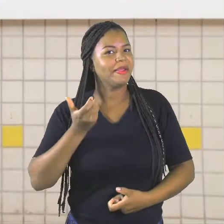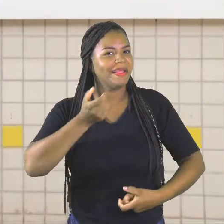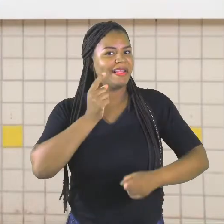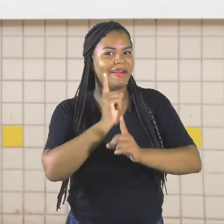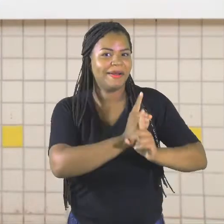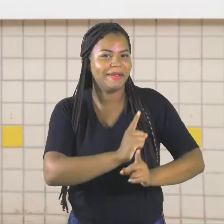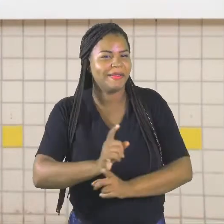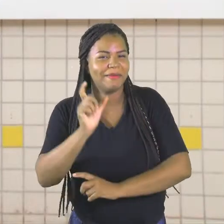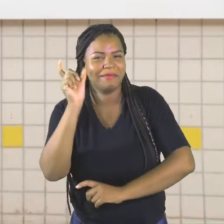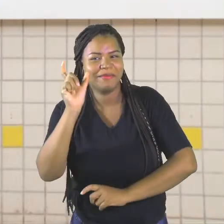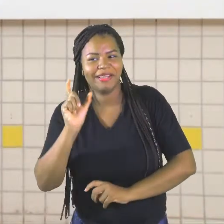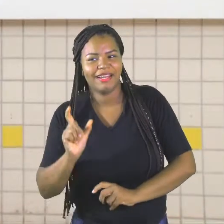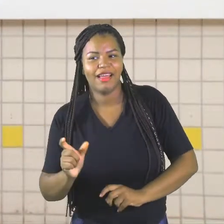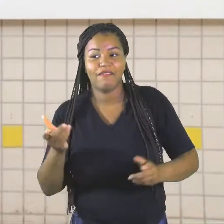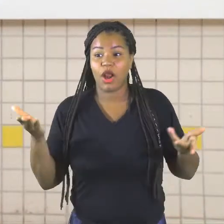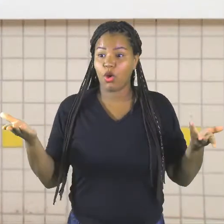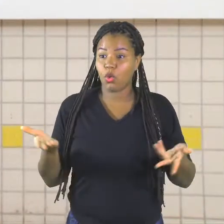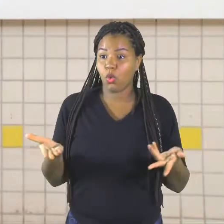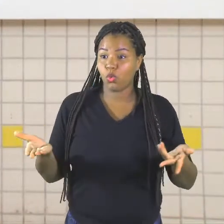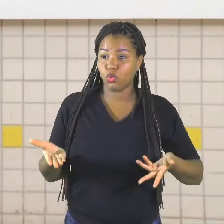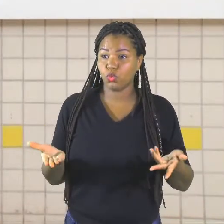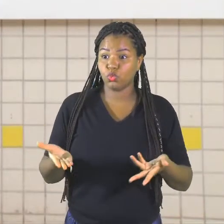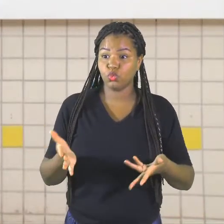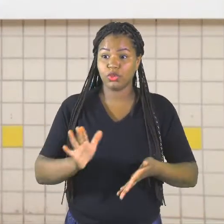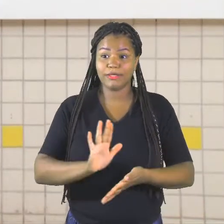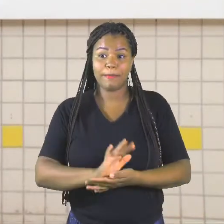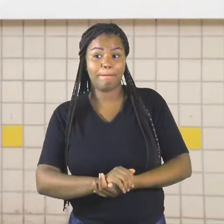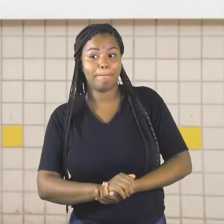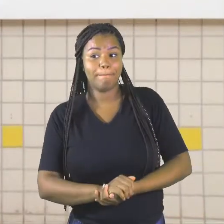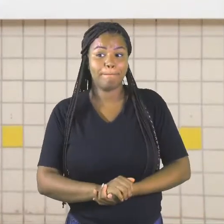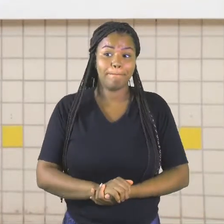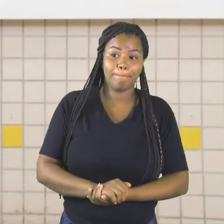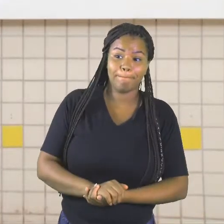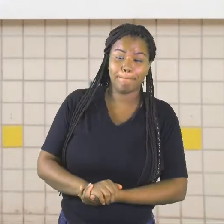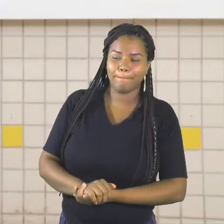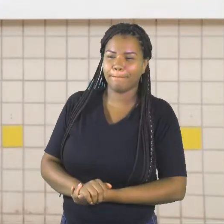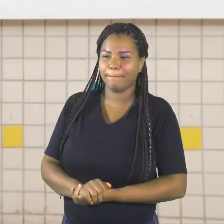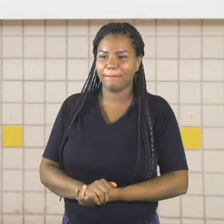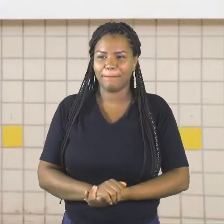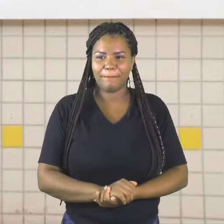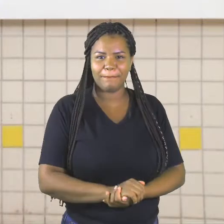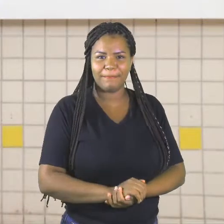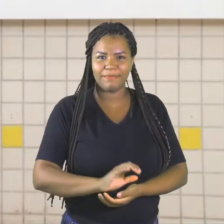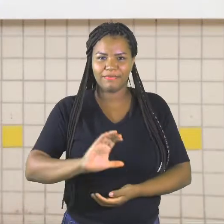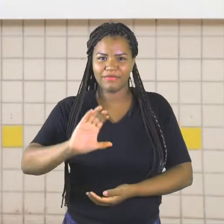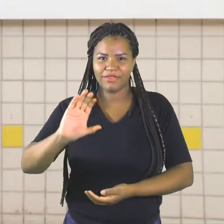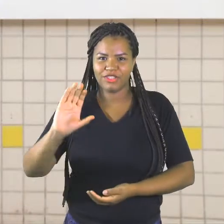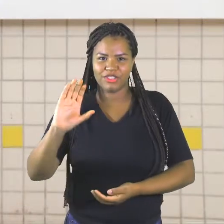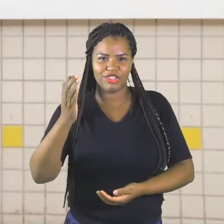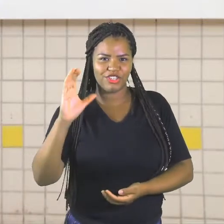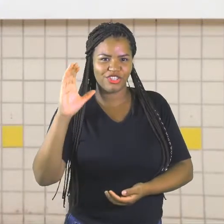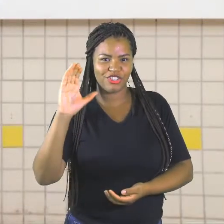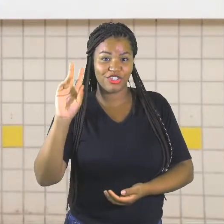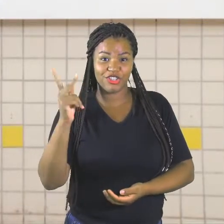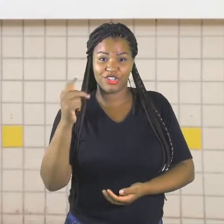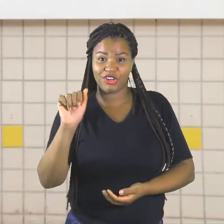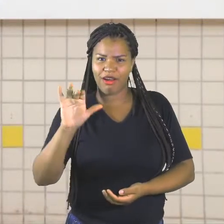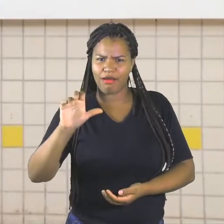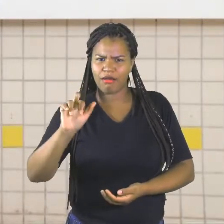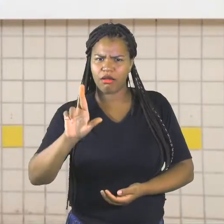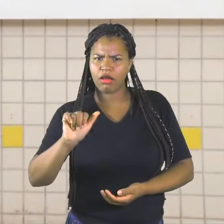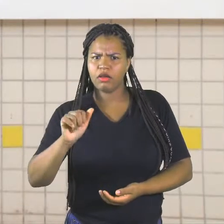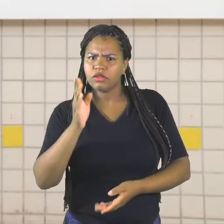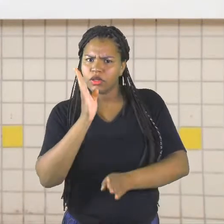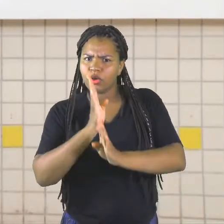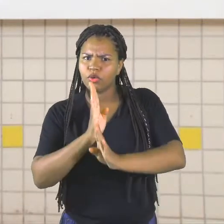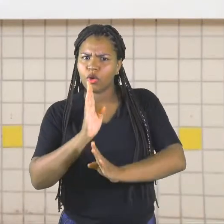palavra hoje. É chácara. Você consegue encontrar a palavra chácara?